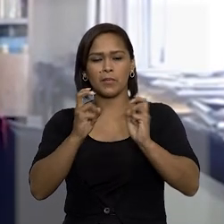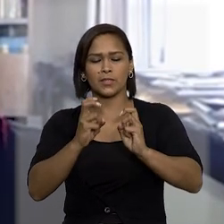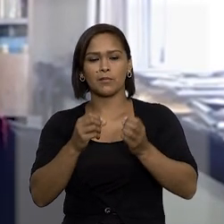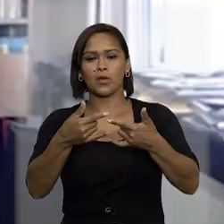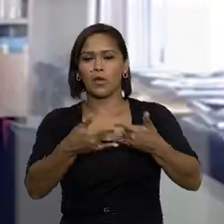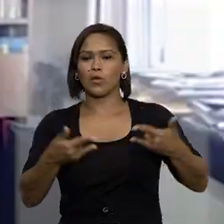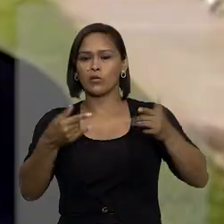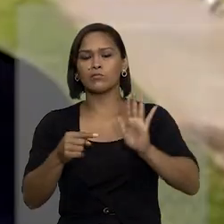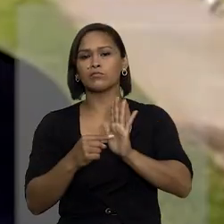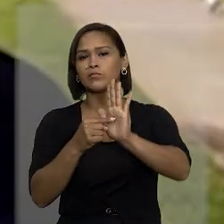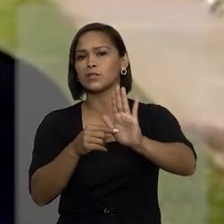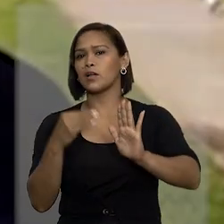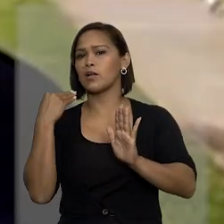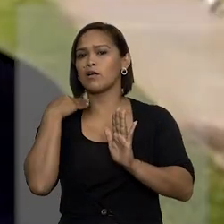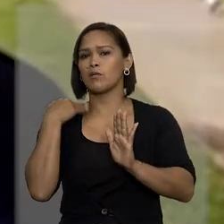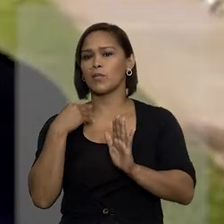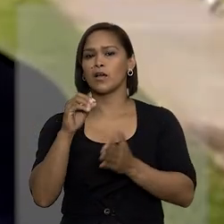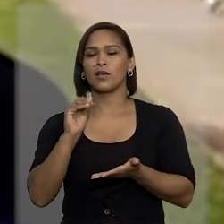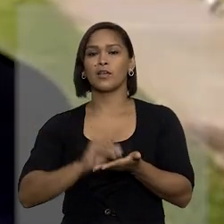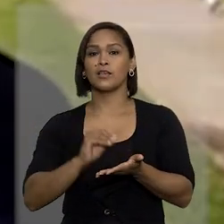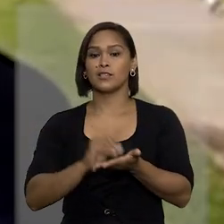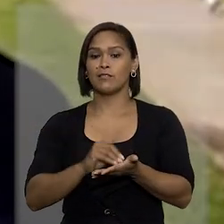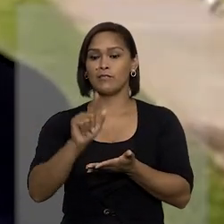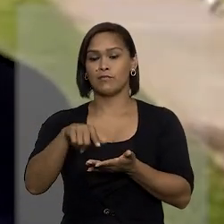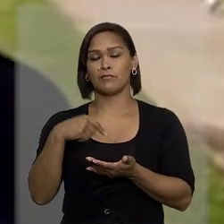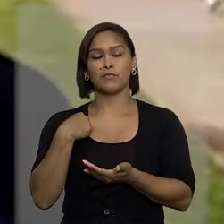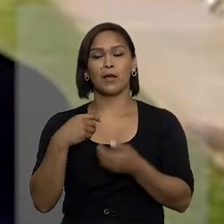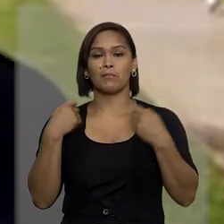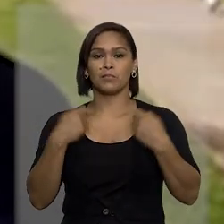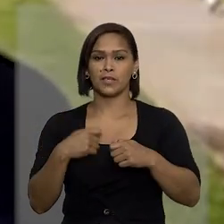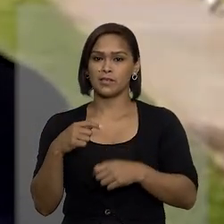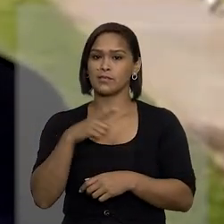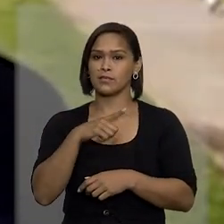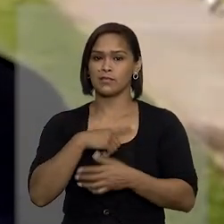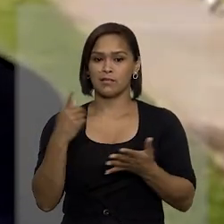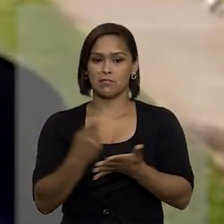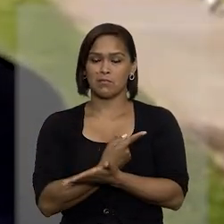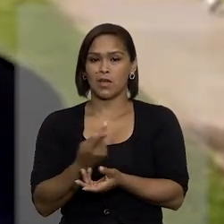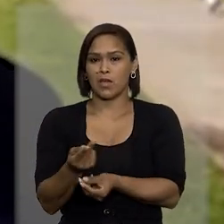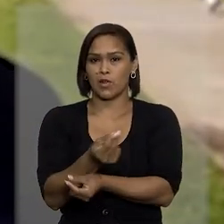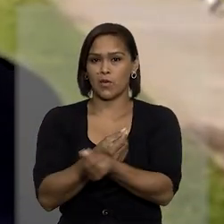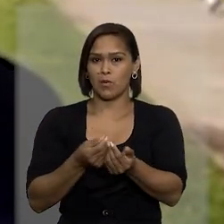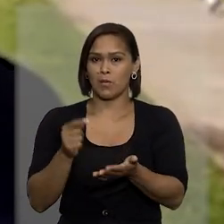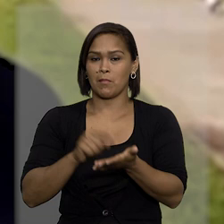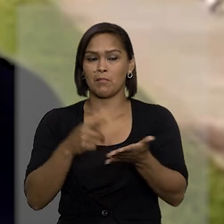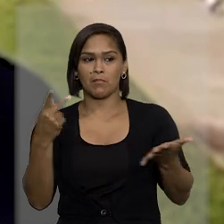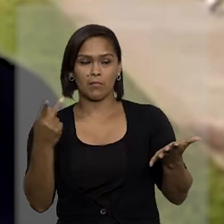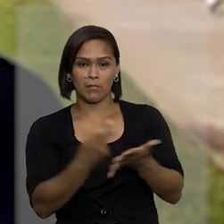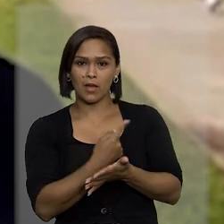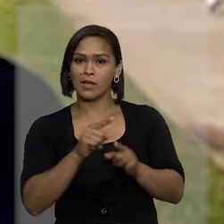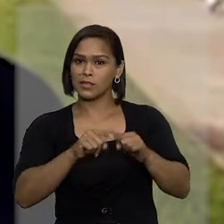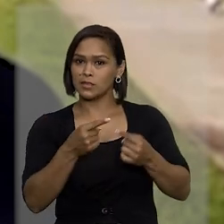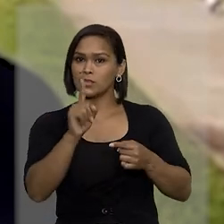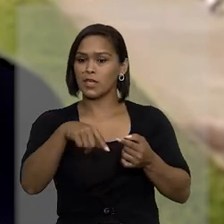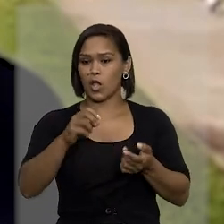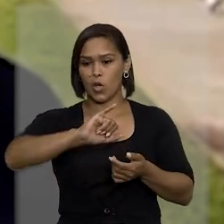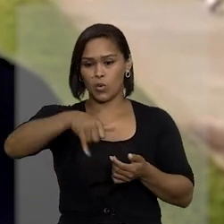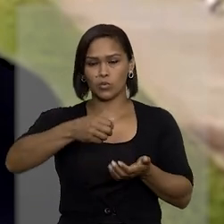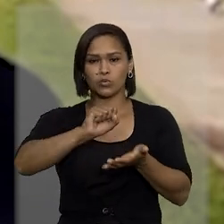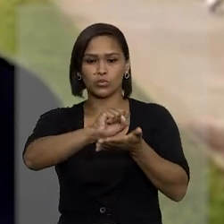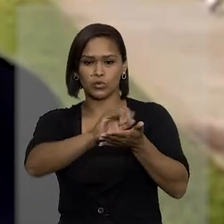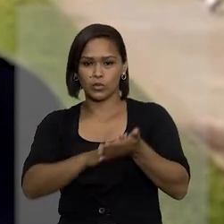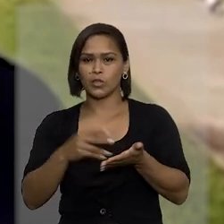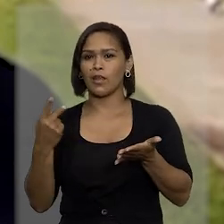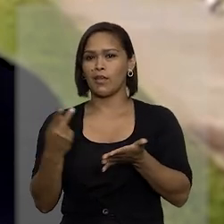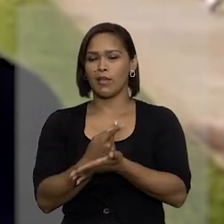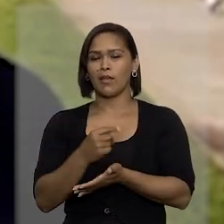foi apresentado ao banco e que a apresentação não é indispensável para a cobrança, mas se ela ocorre, os juros têm incidência a partir